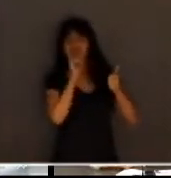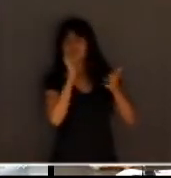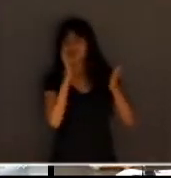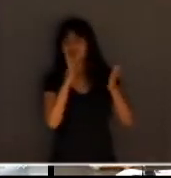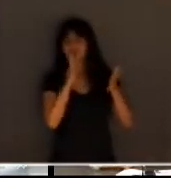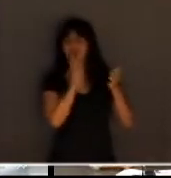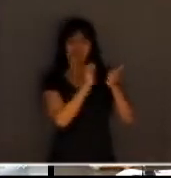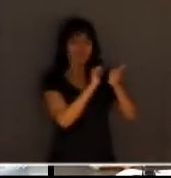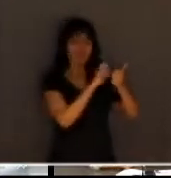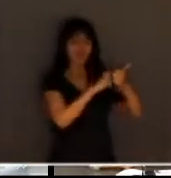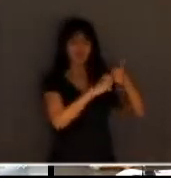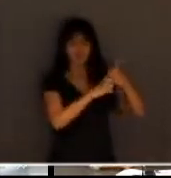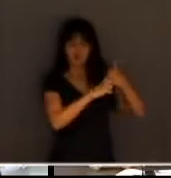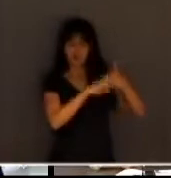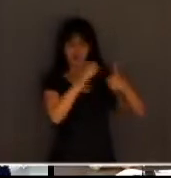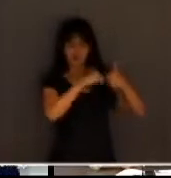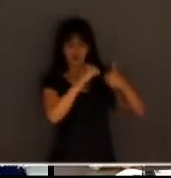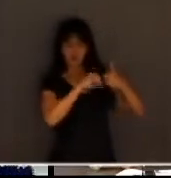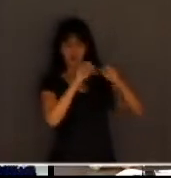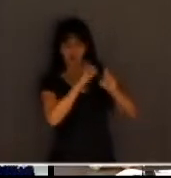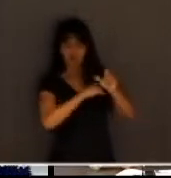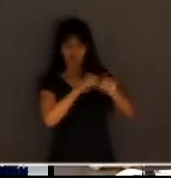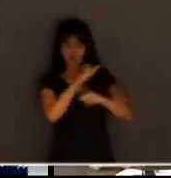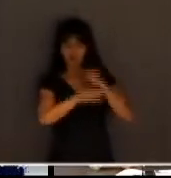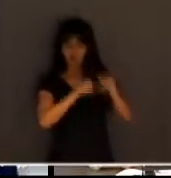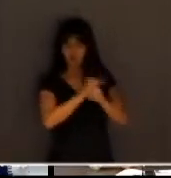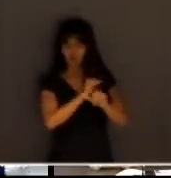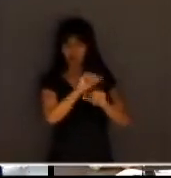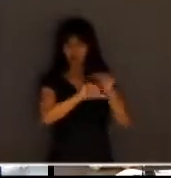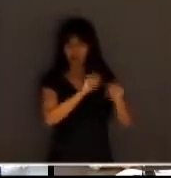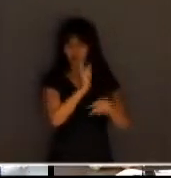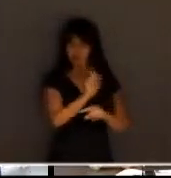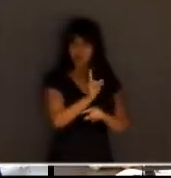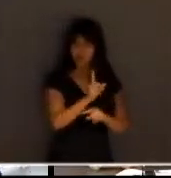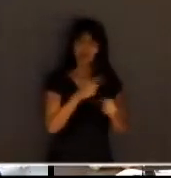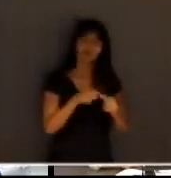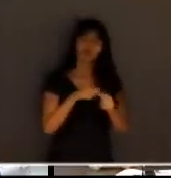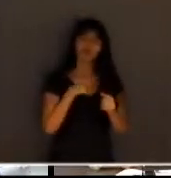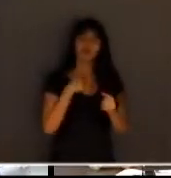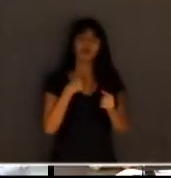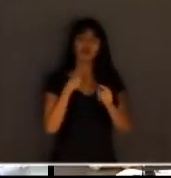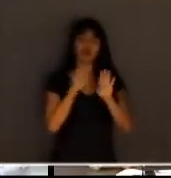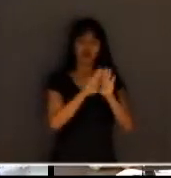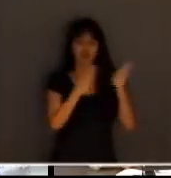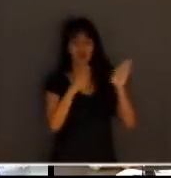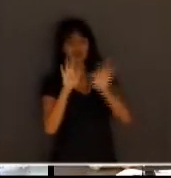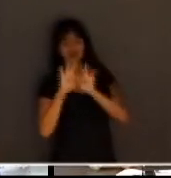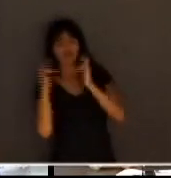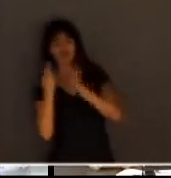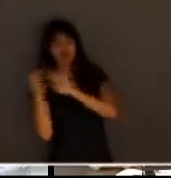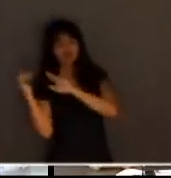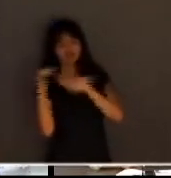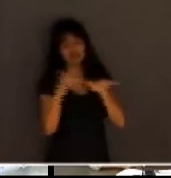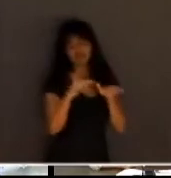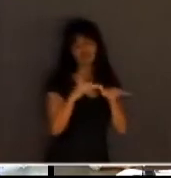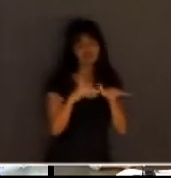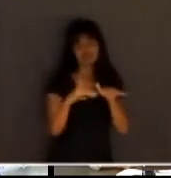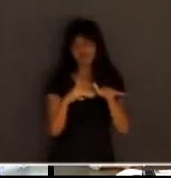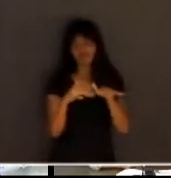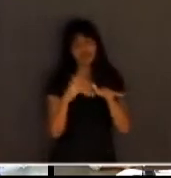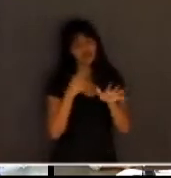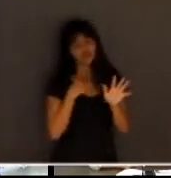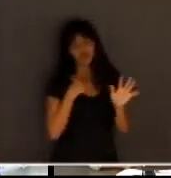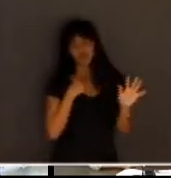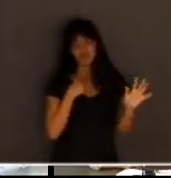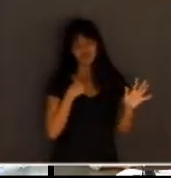mudou. A gente não vai mais poder abrir para a audiência, para os familiares de vítimas de acusados assistirem, então vai dar,